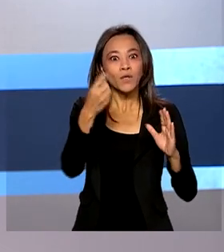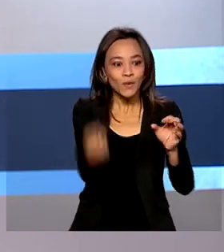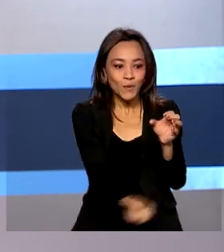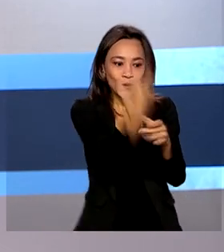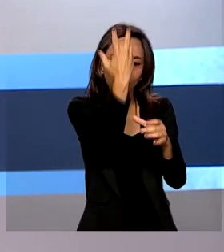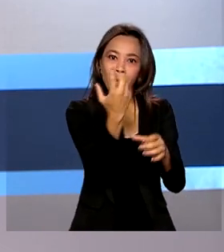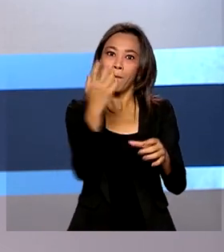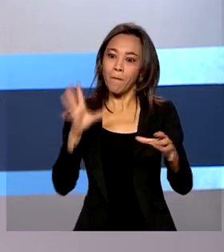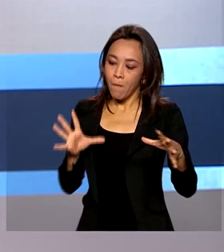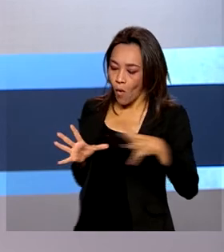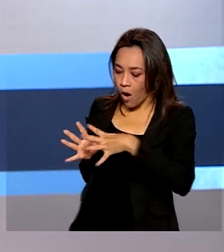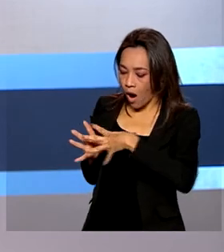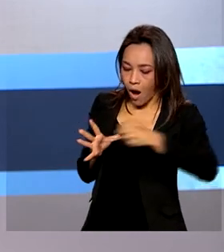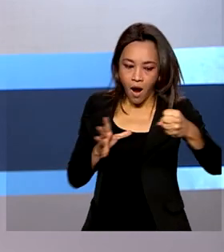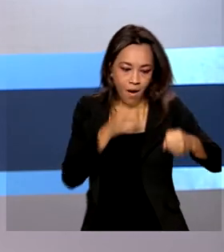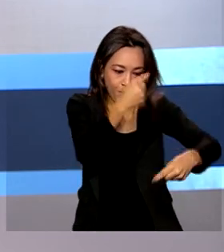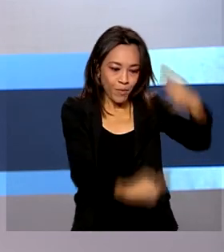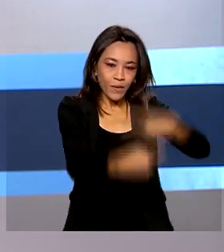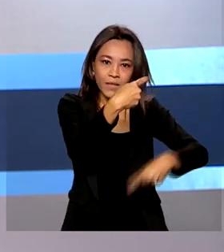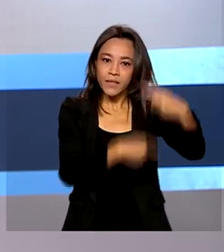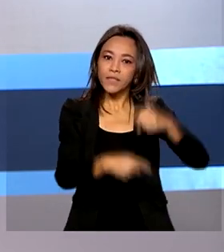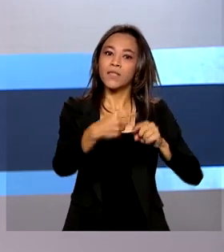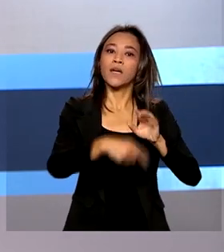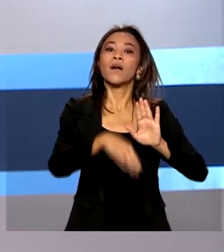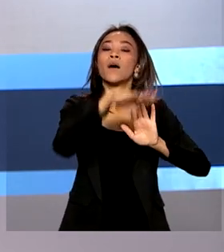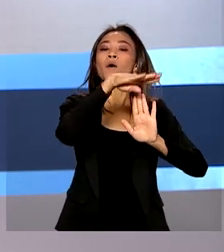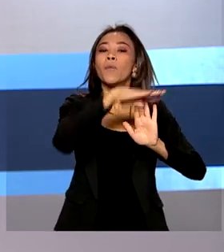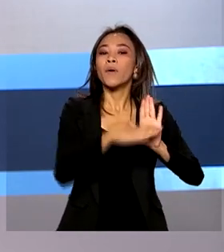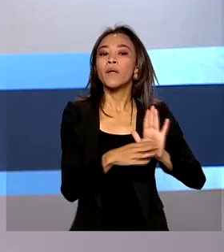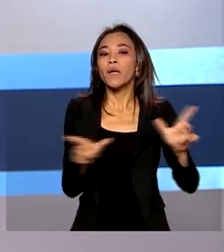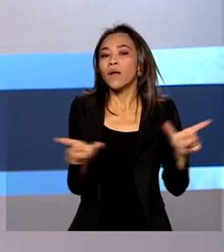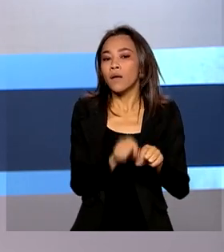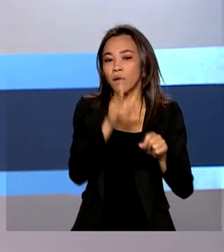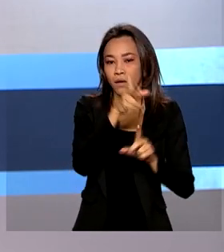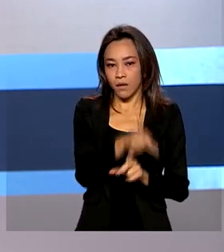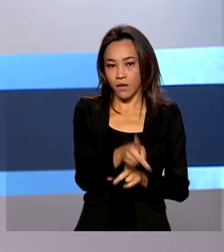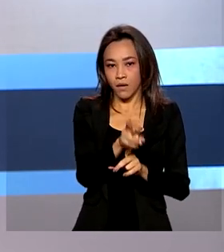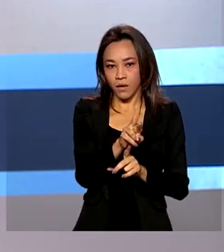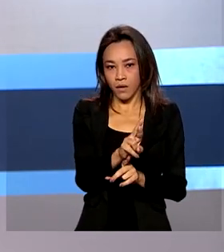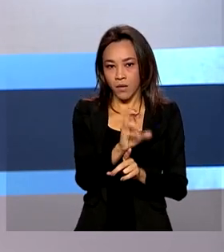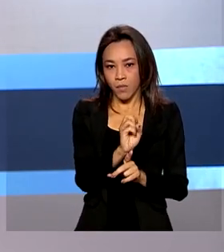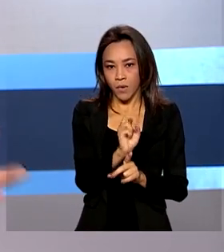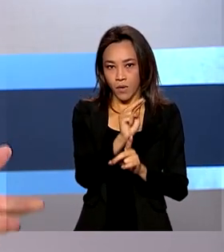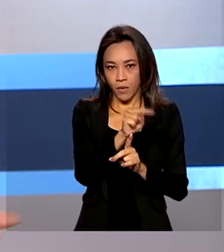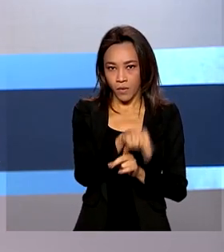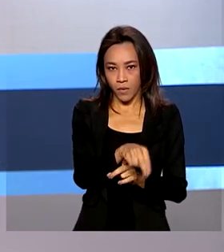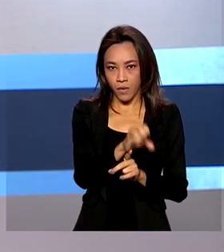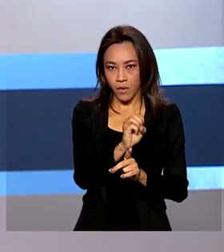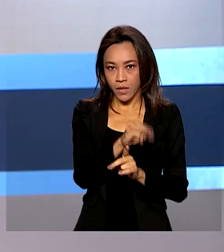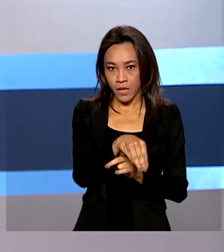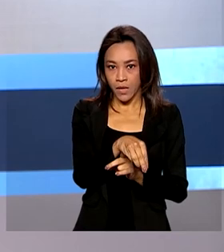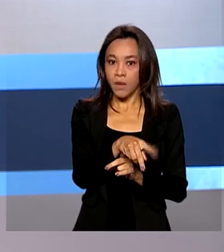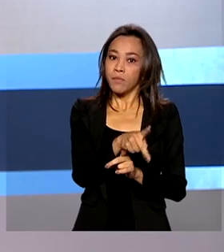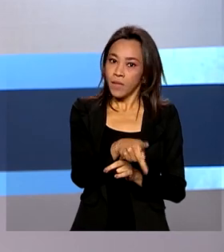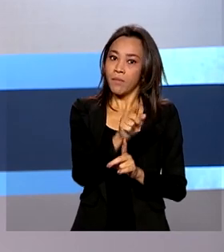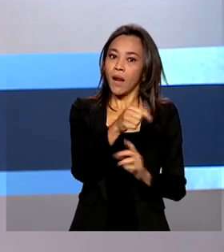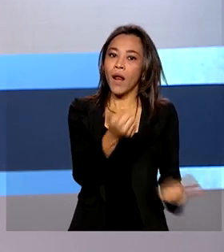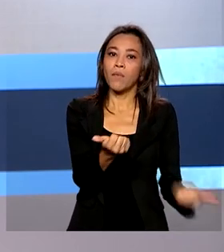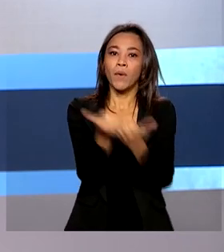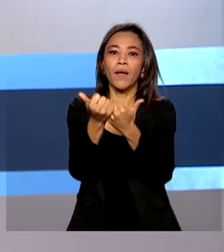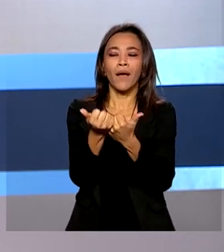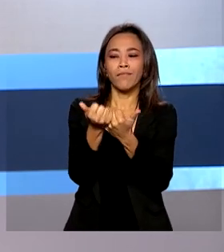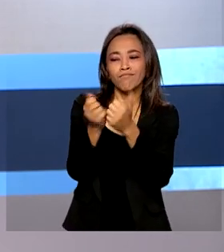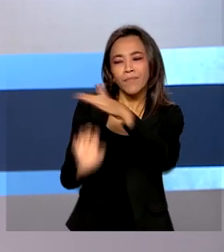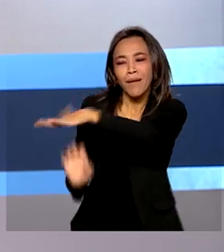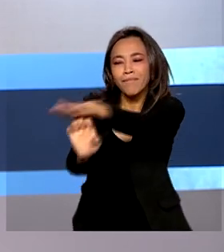permanente este ano, o Pronamp oferece crédito com taxas de juros reduzidas para ajudar micro e pequenas empresas. Em